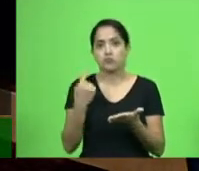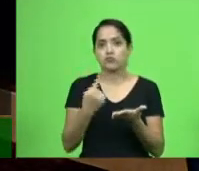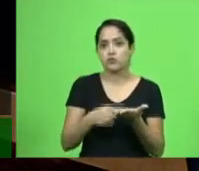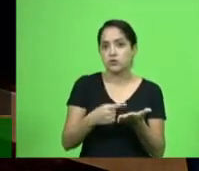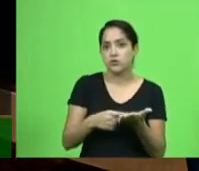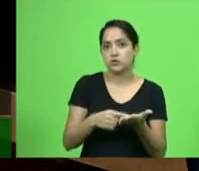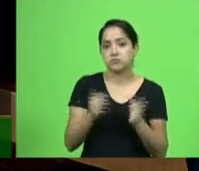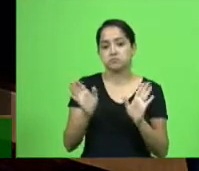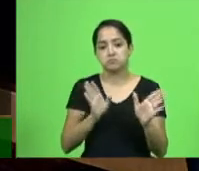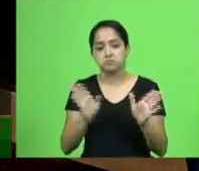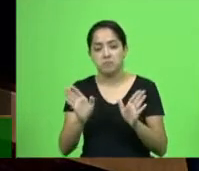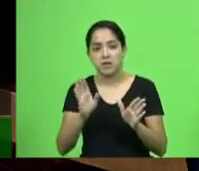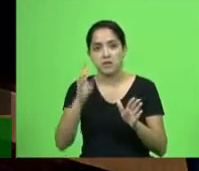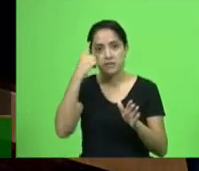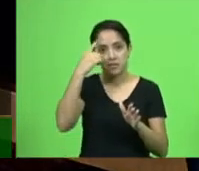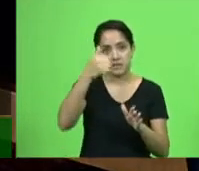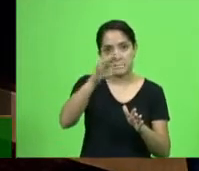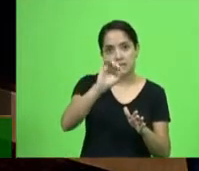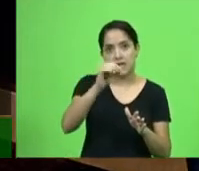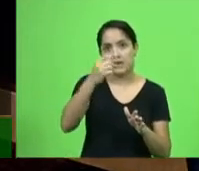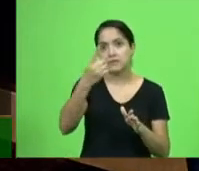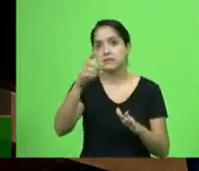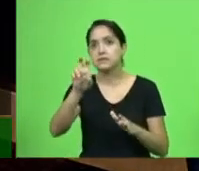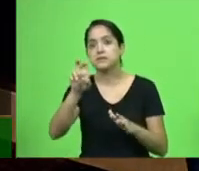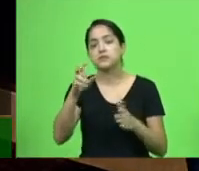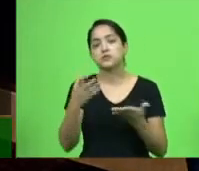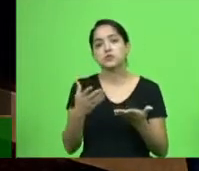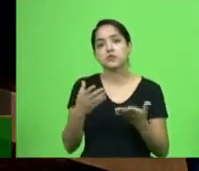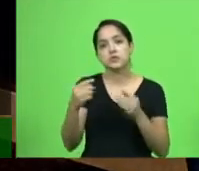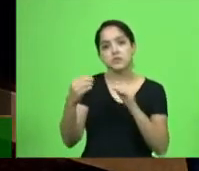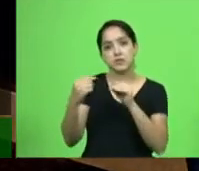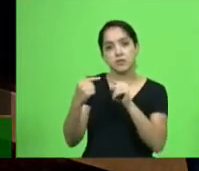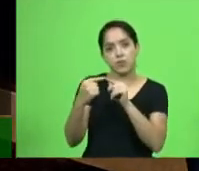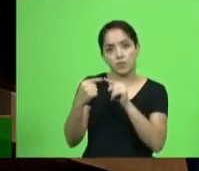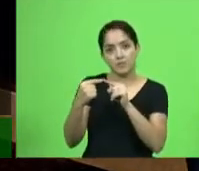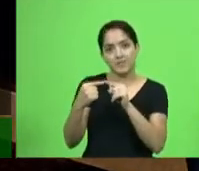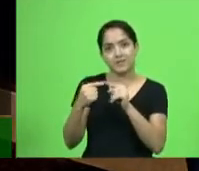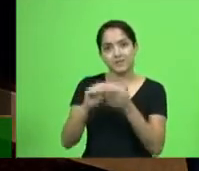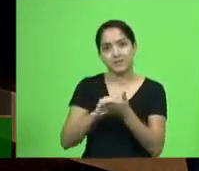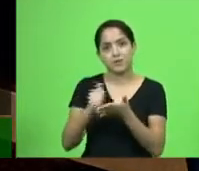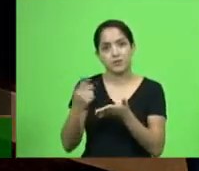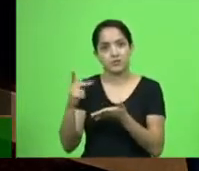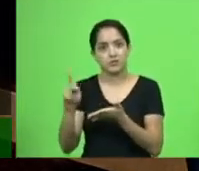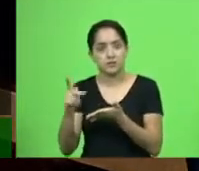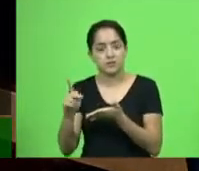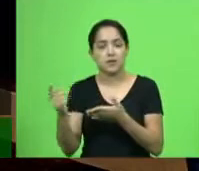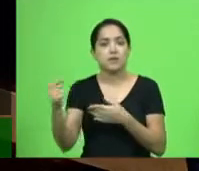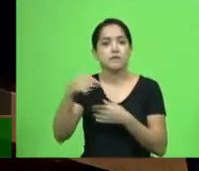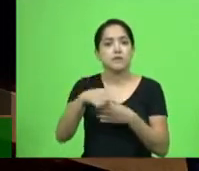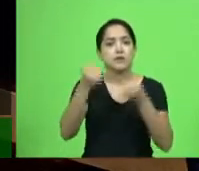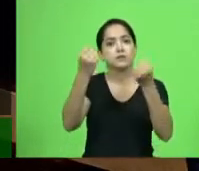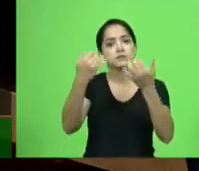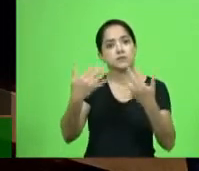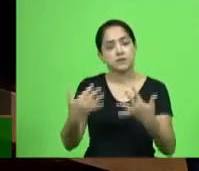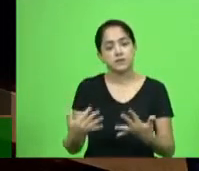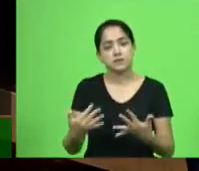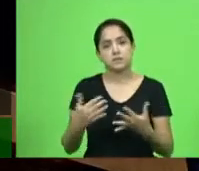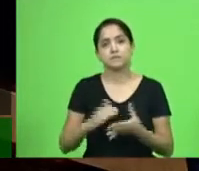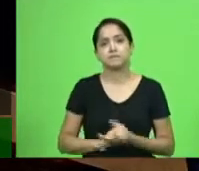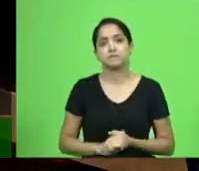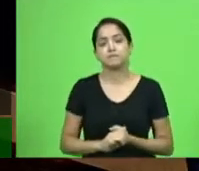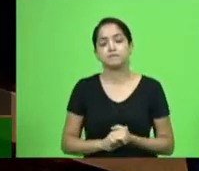prazo entre 10 e 15 dias, para que ele, de acordo com a agenda dele, pudesse vir aqui para debater, ouvir, esclarecer aquilo que tiver que ser